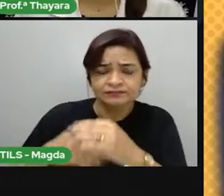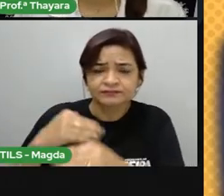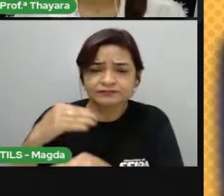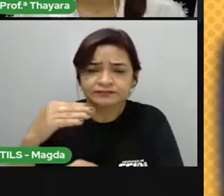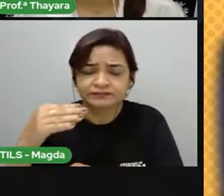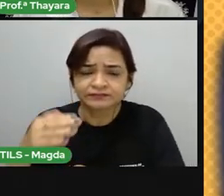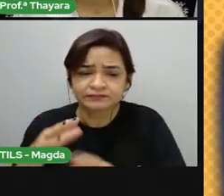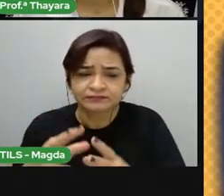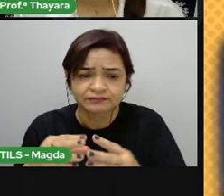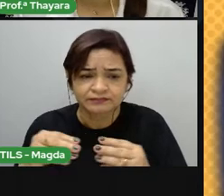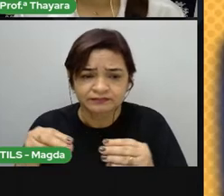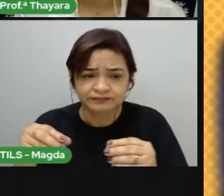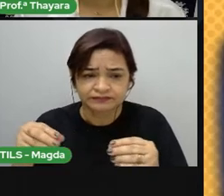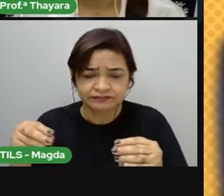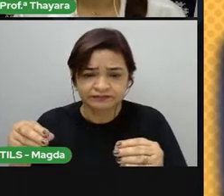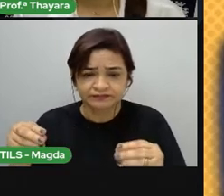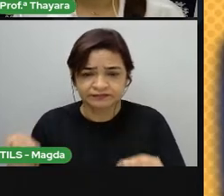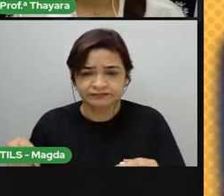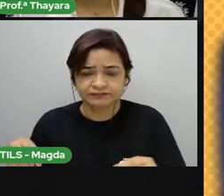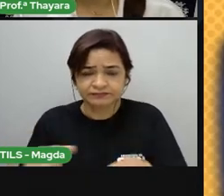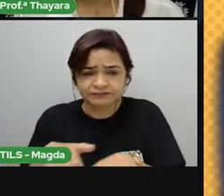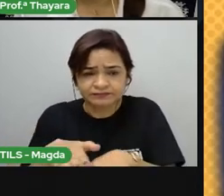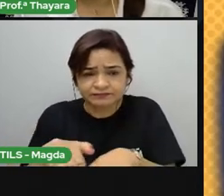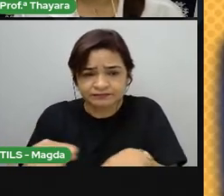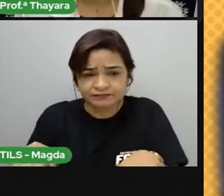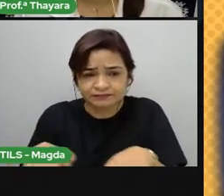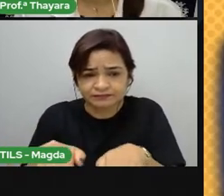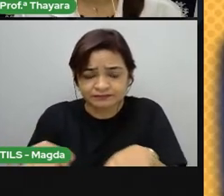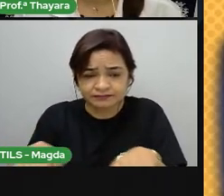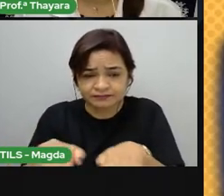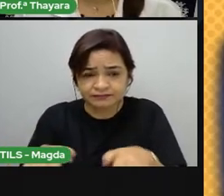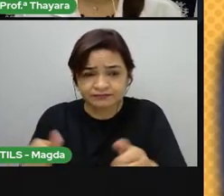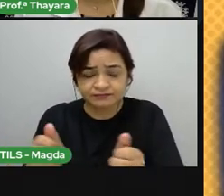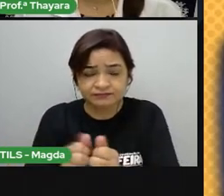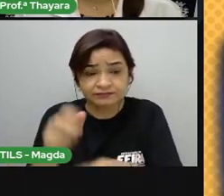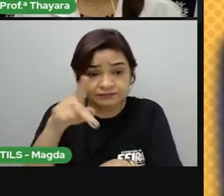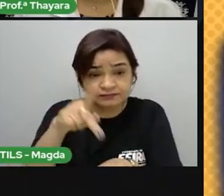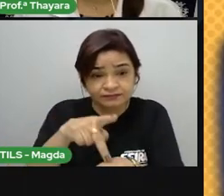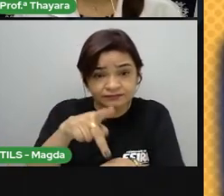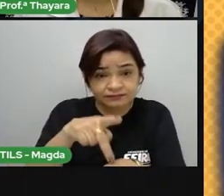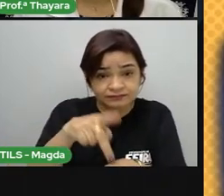orgânicos se transformam em um registro impresso dentro da rocha sedimentar em formação.